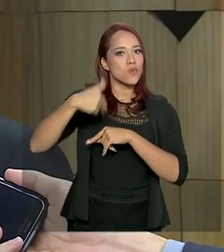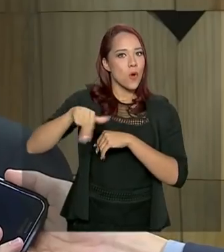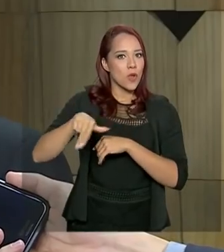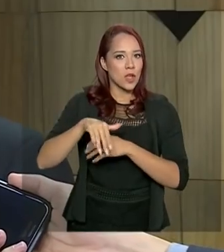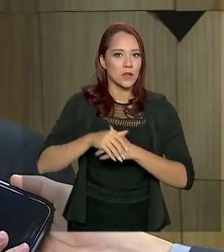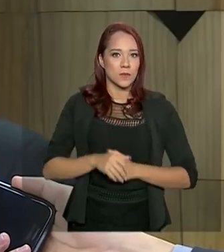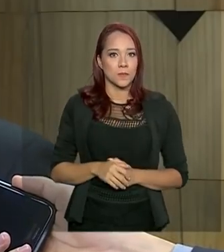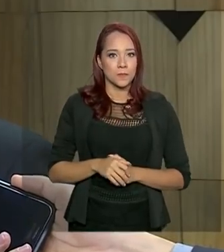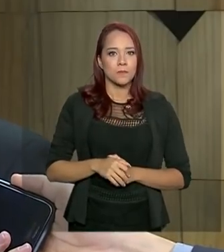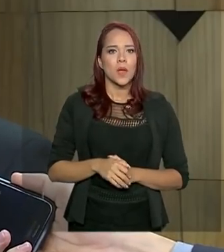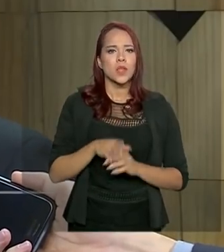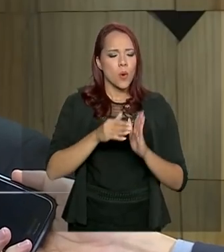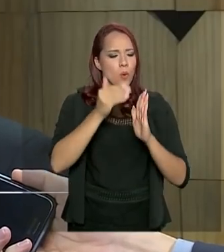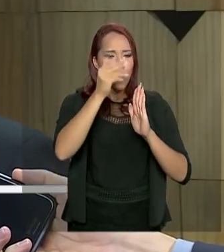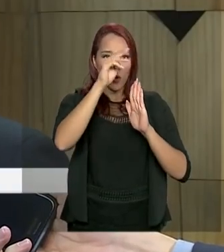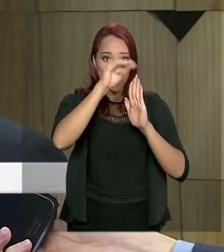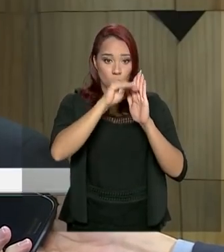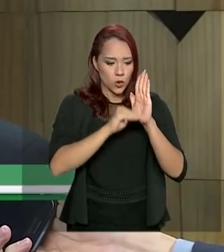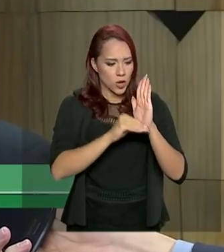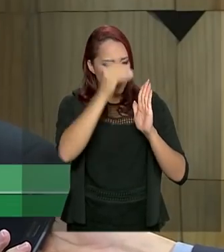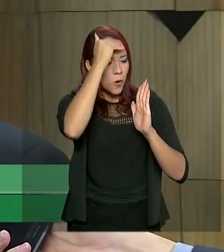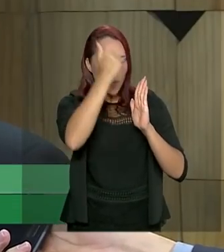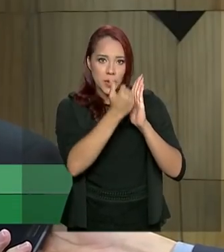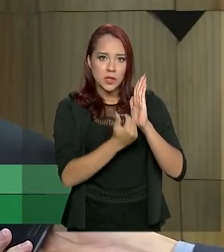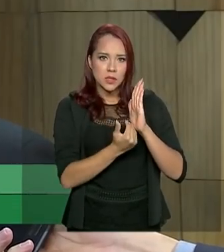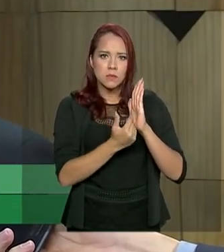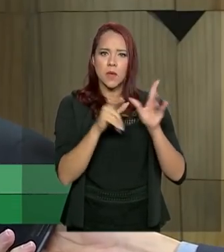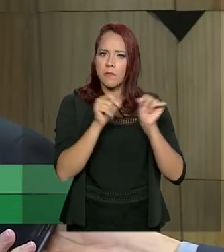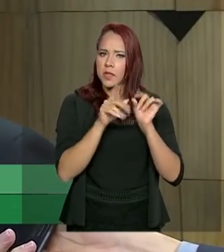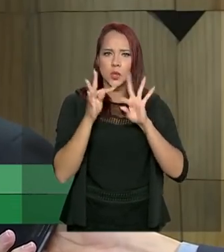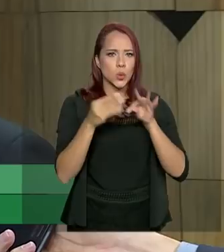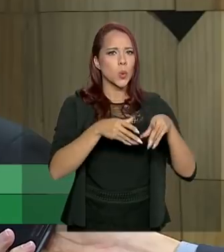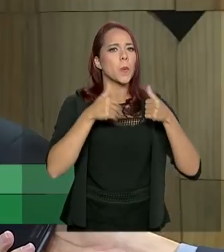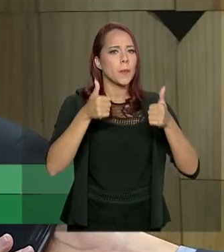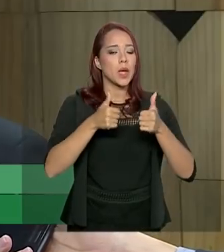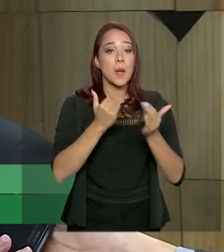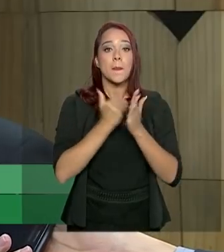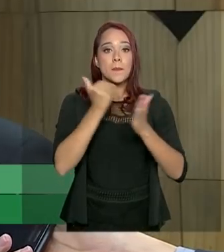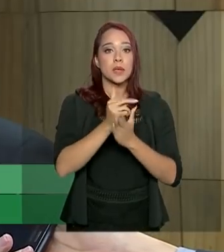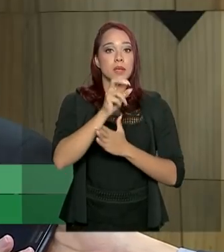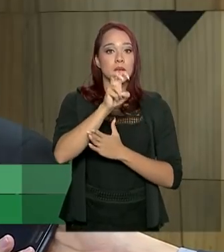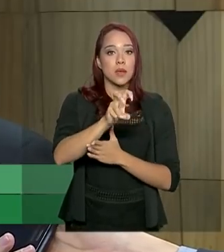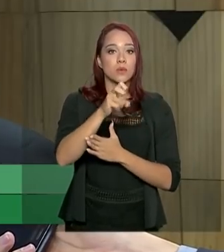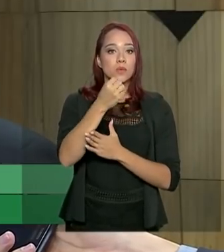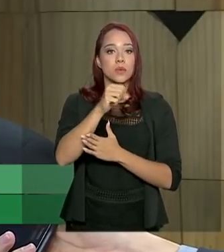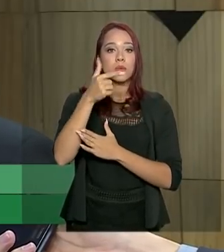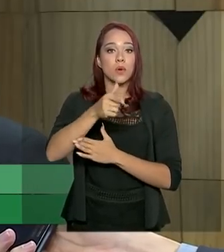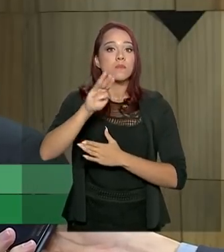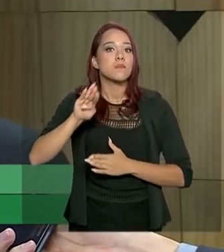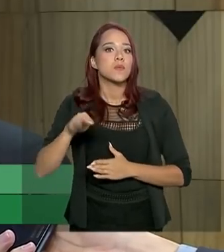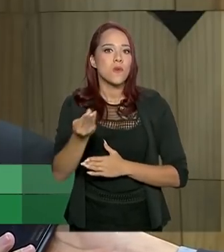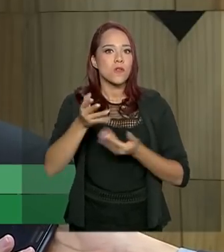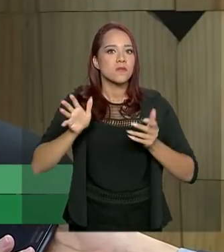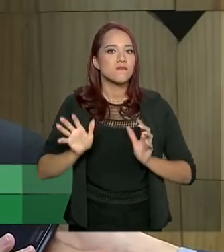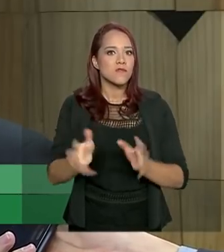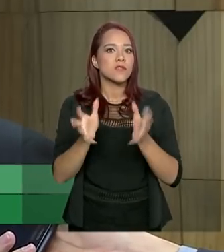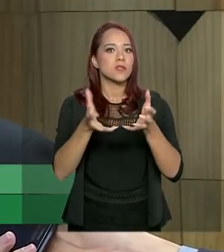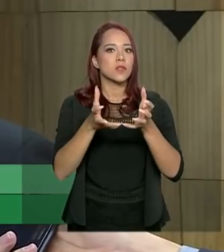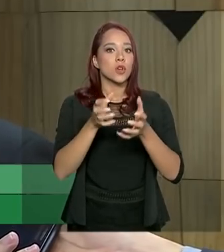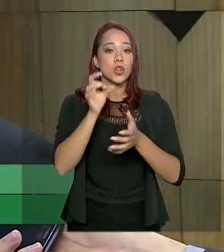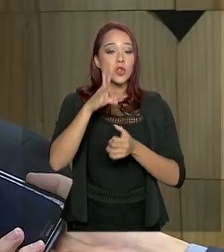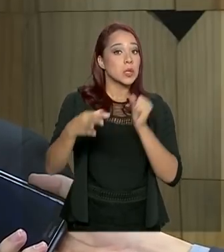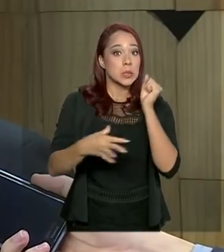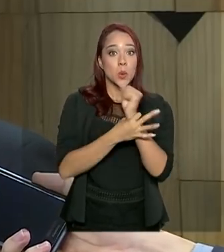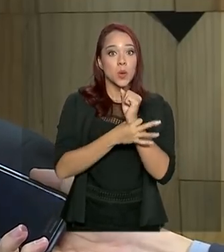O cronograma está sendo atendido. A execução está boa. Mais de 582 milhões investidos neste ano. Só em